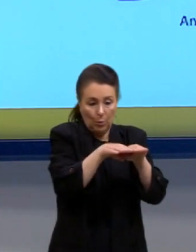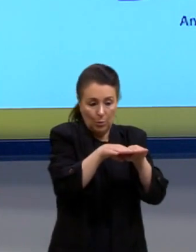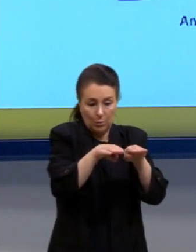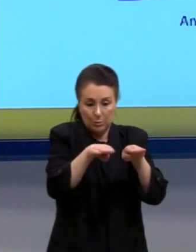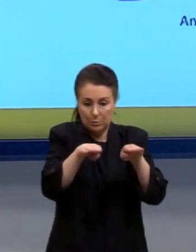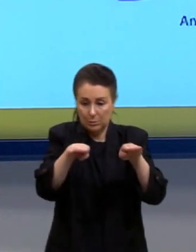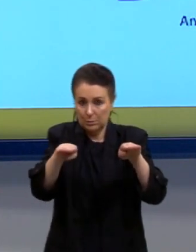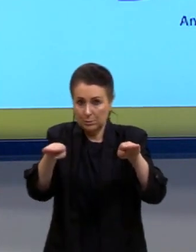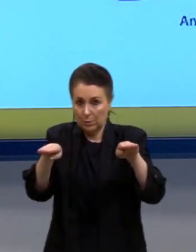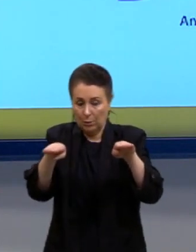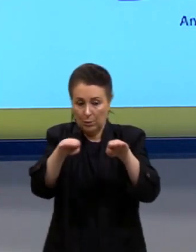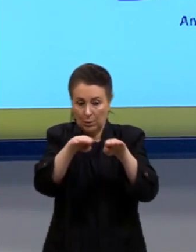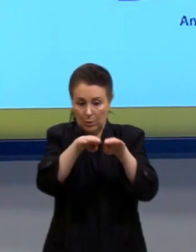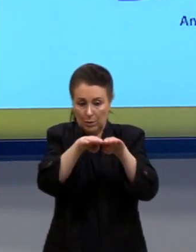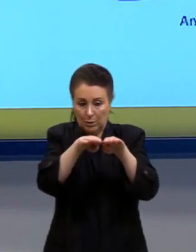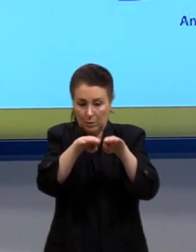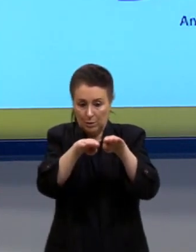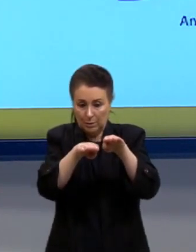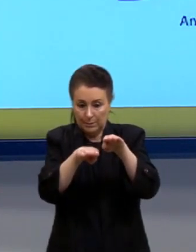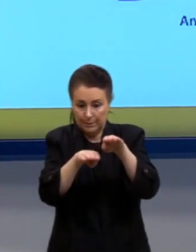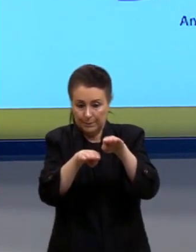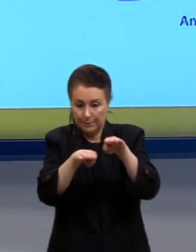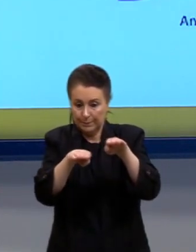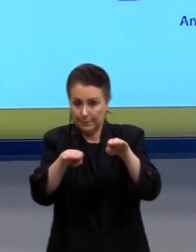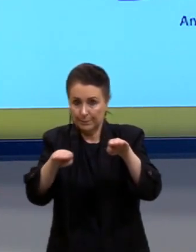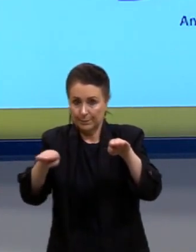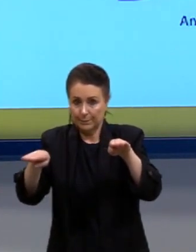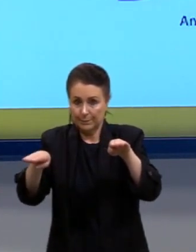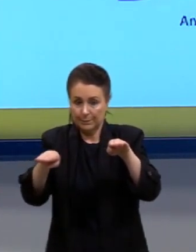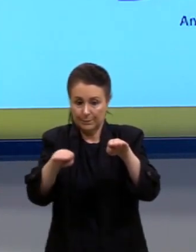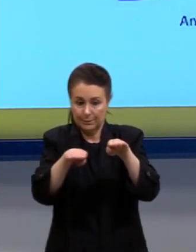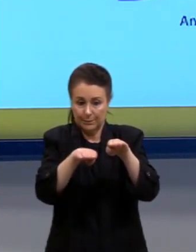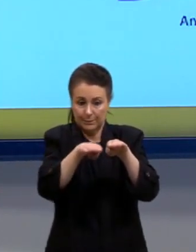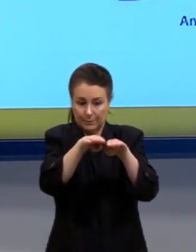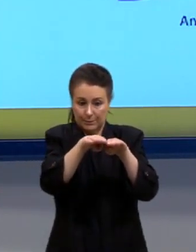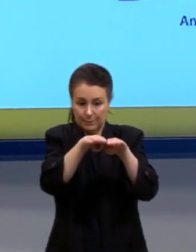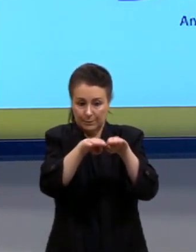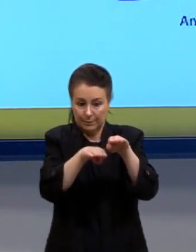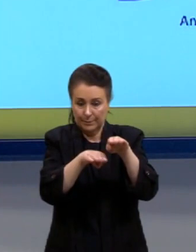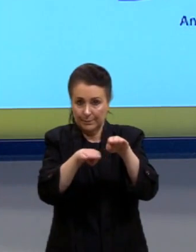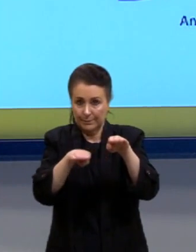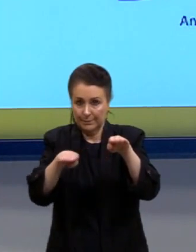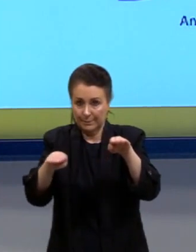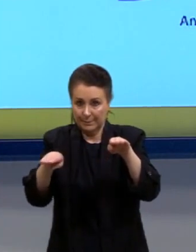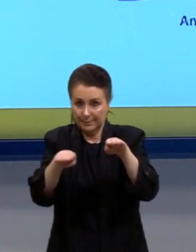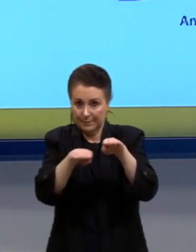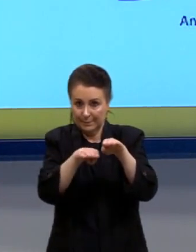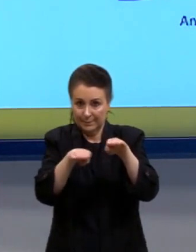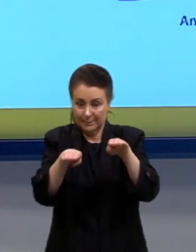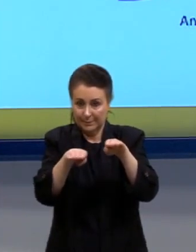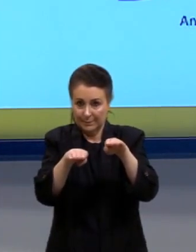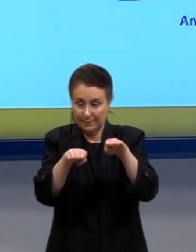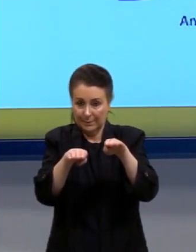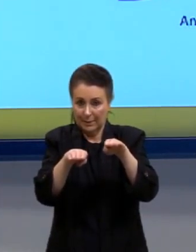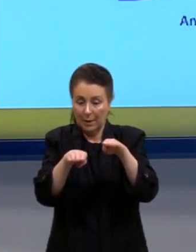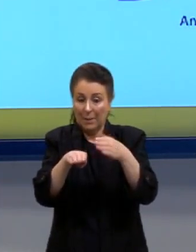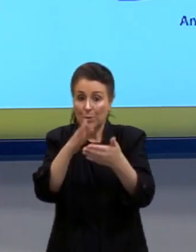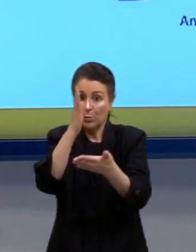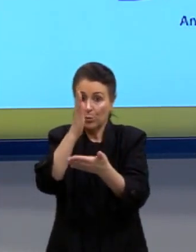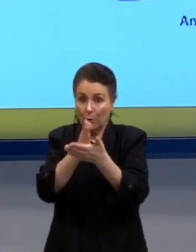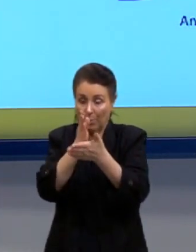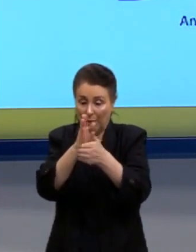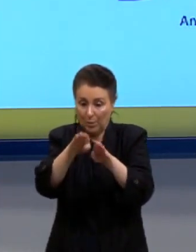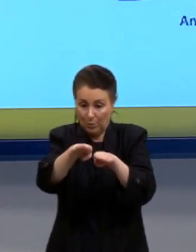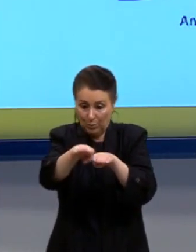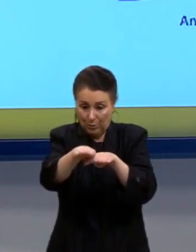vai ter um rebaixamento desse sistema relacionado a esse limite. Então, seria mais no meio da placa, essa